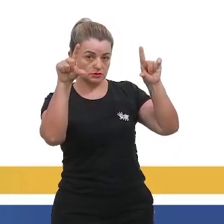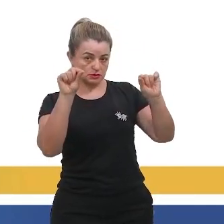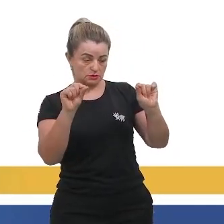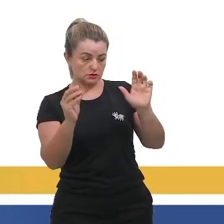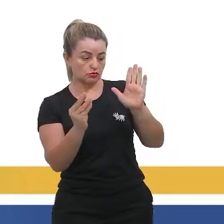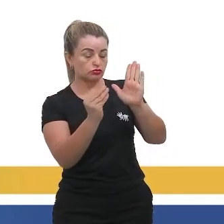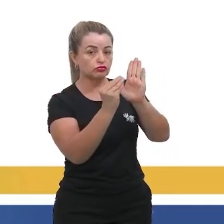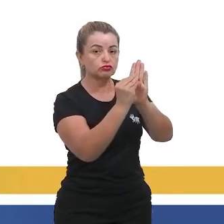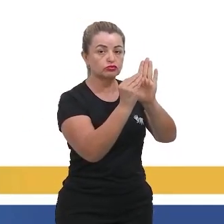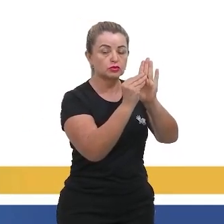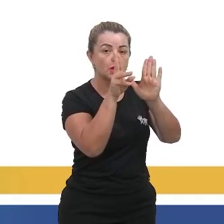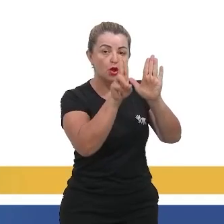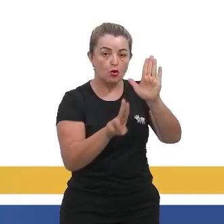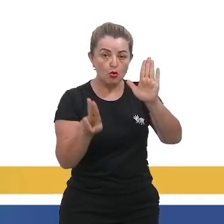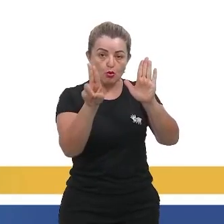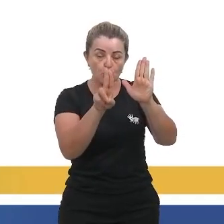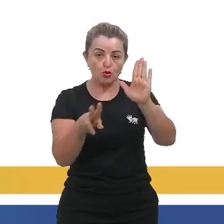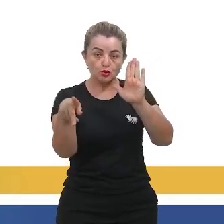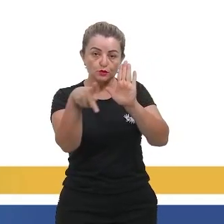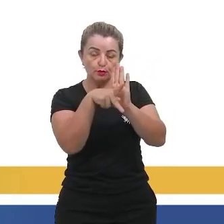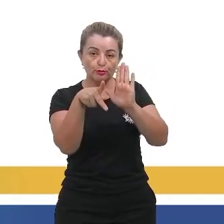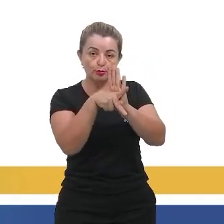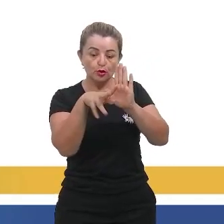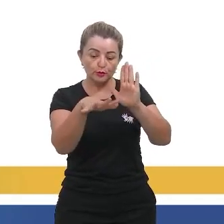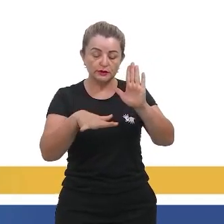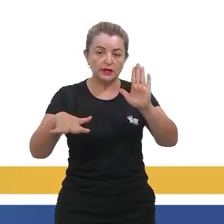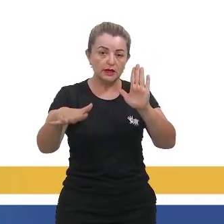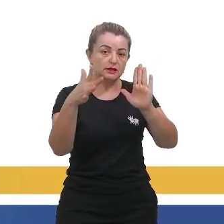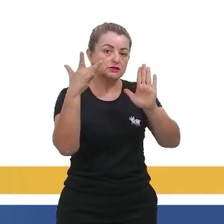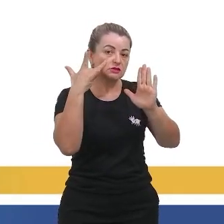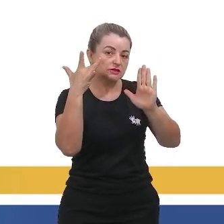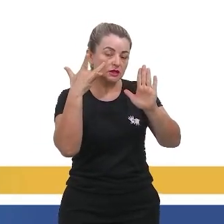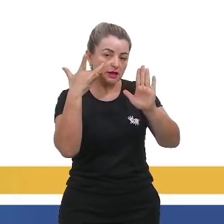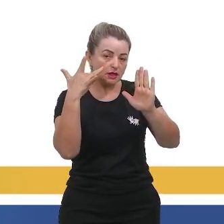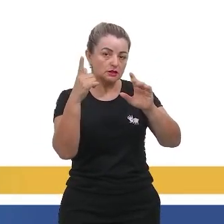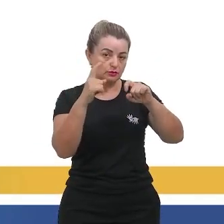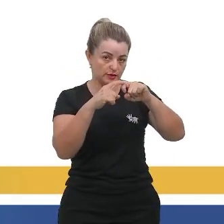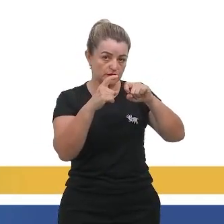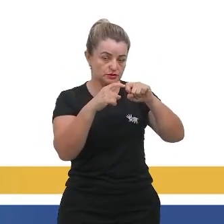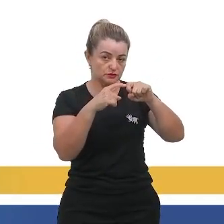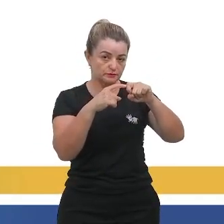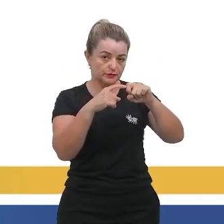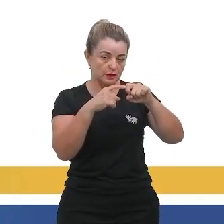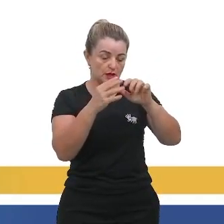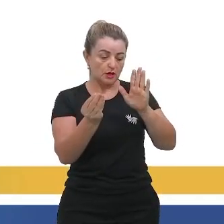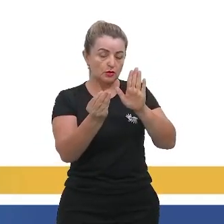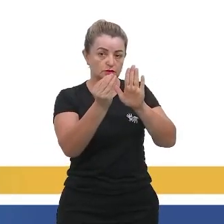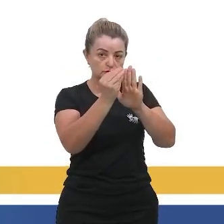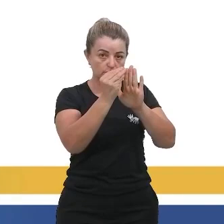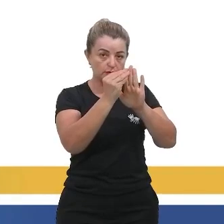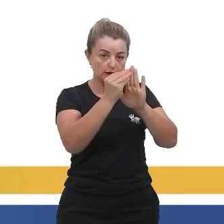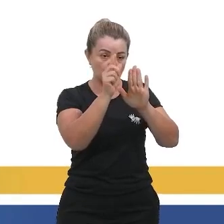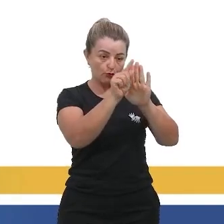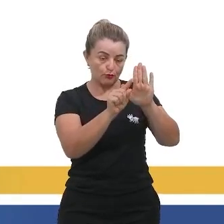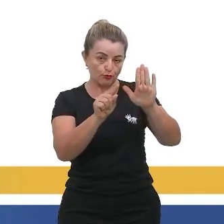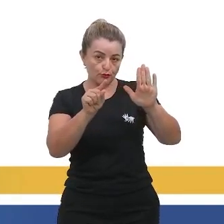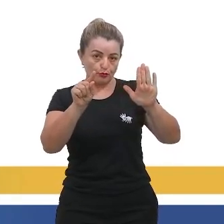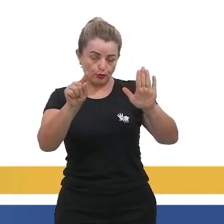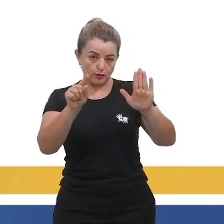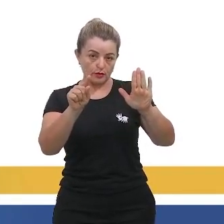registrar em usos regionais os termos da área médica. Então vamos marcar aqui com a canetinha.